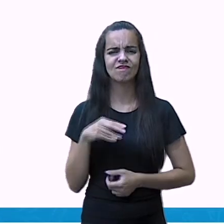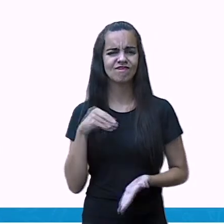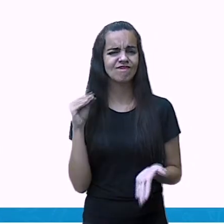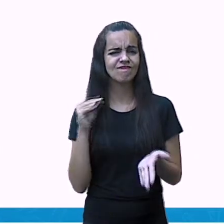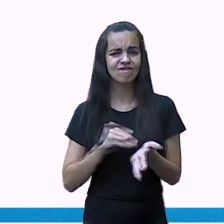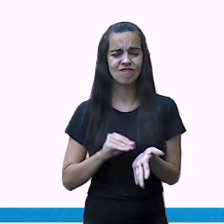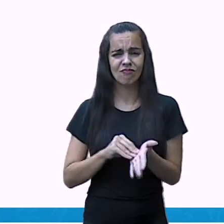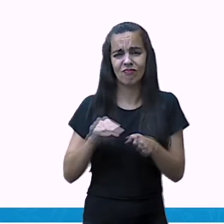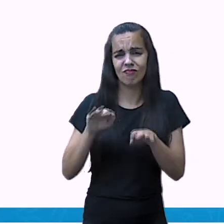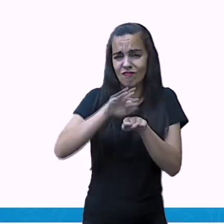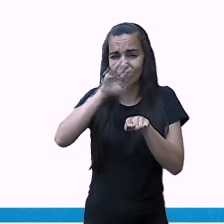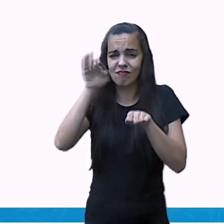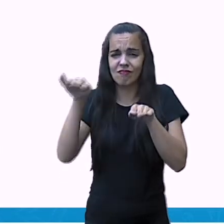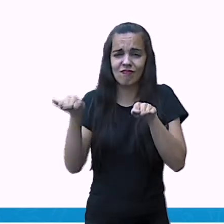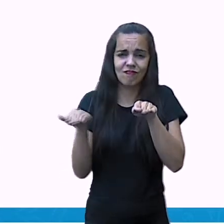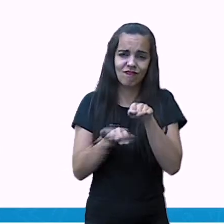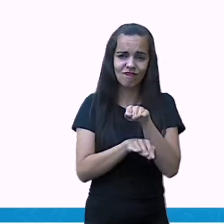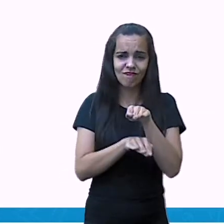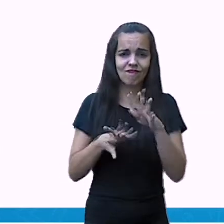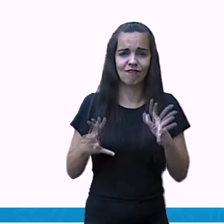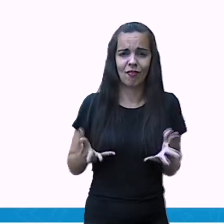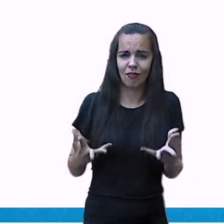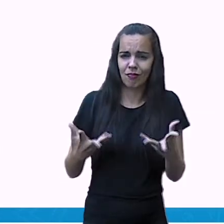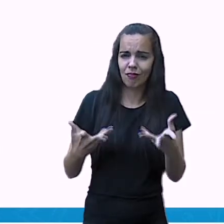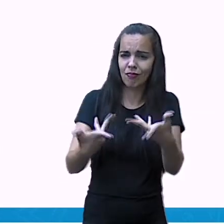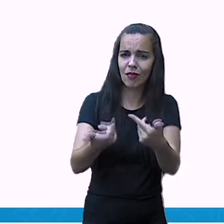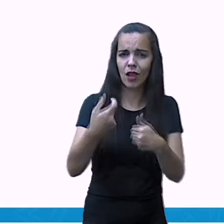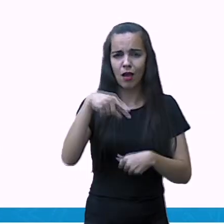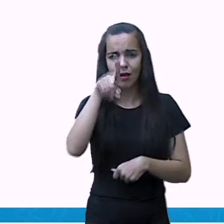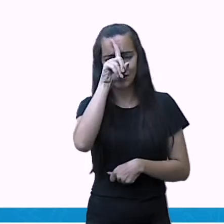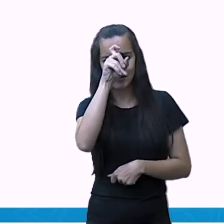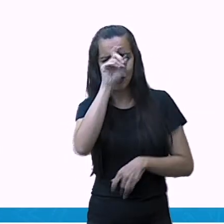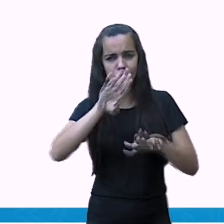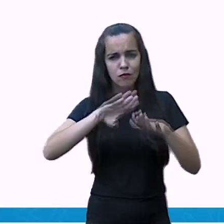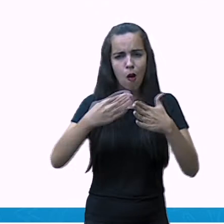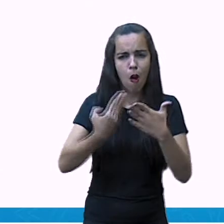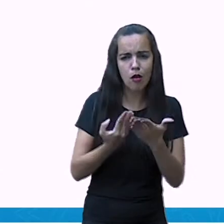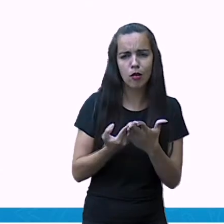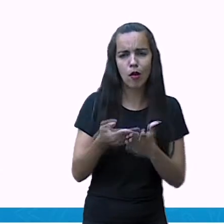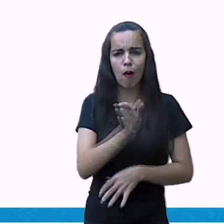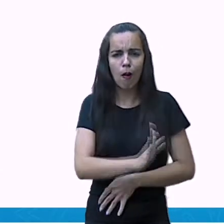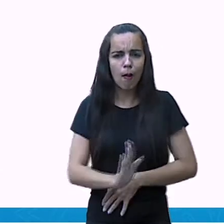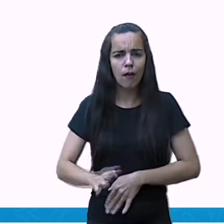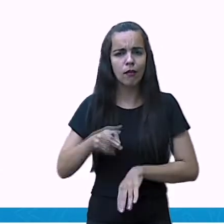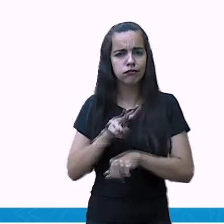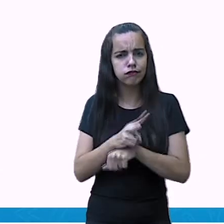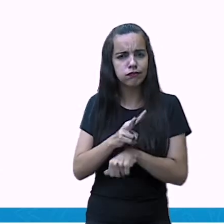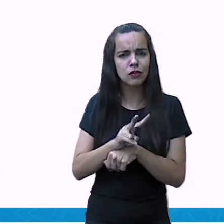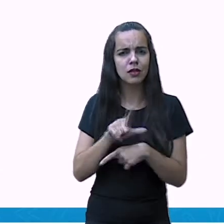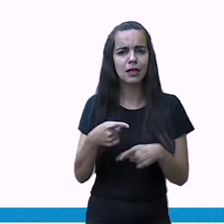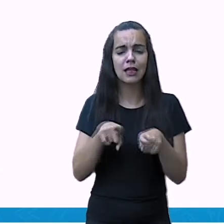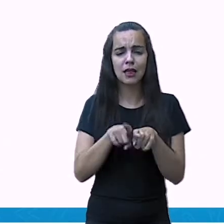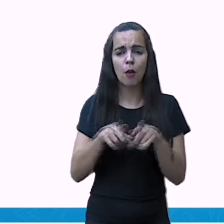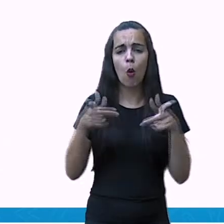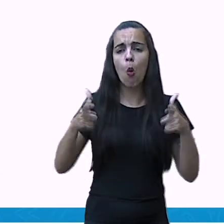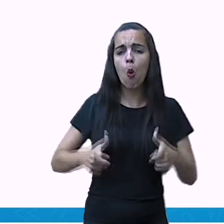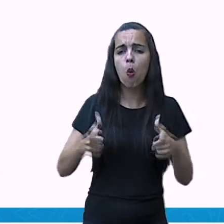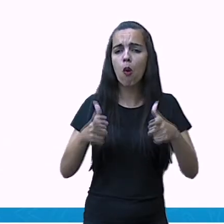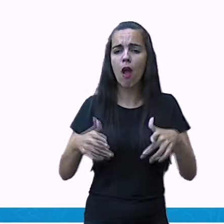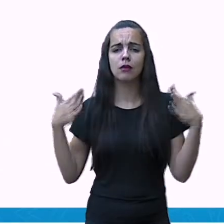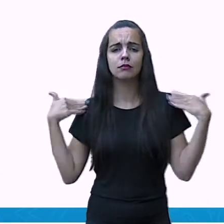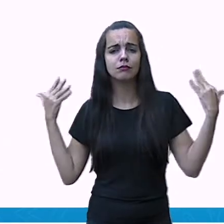insuficiência ou baixa qualidade de hospitais, escolas, creches, centro de lazer e cultura.